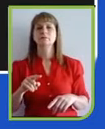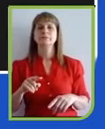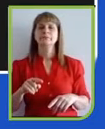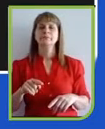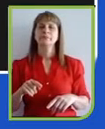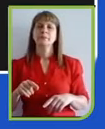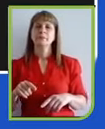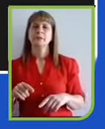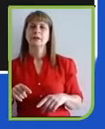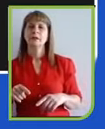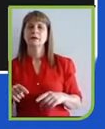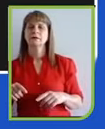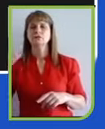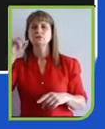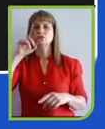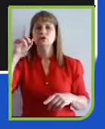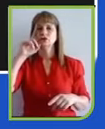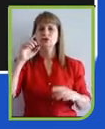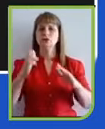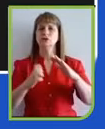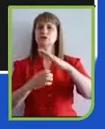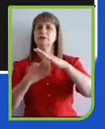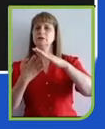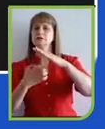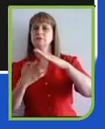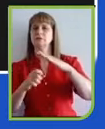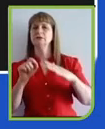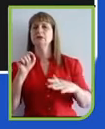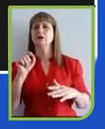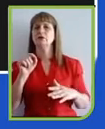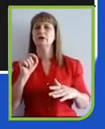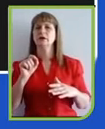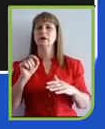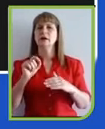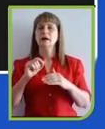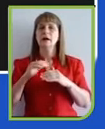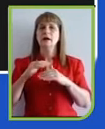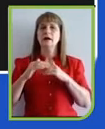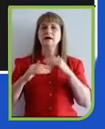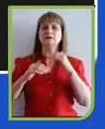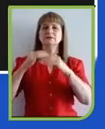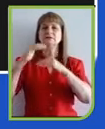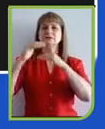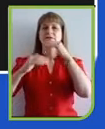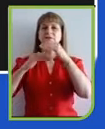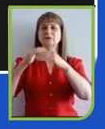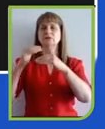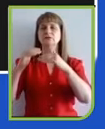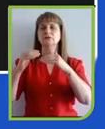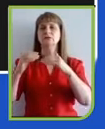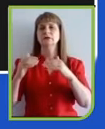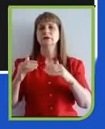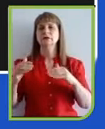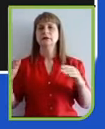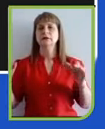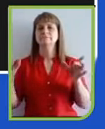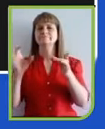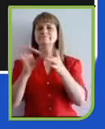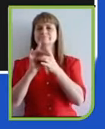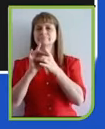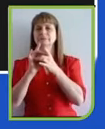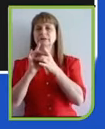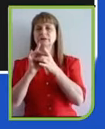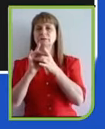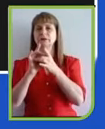dia das empresas, que é a ascensão do conceito de interdependência. O conceito de interdependência está na